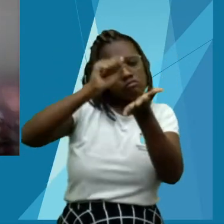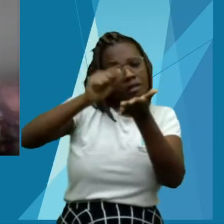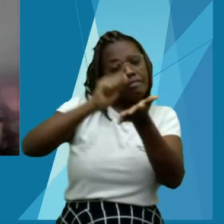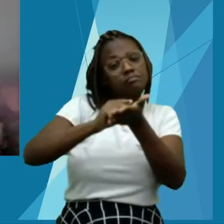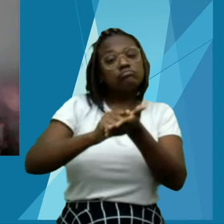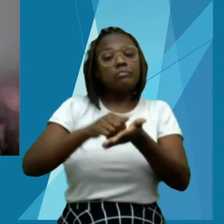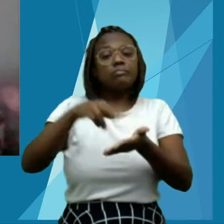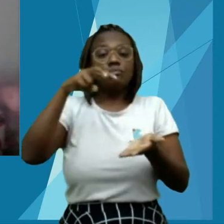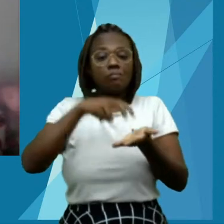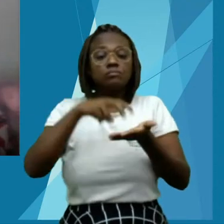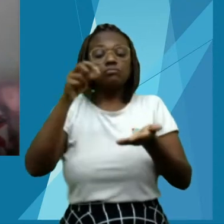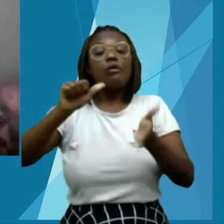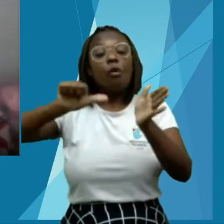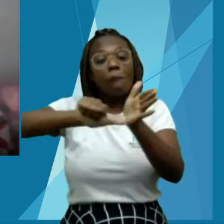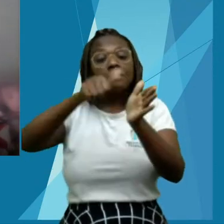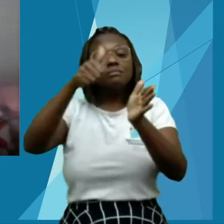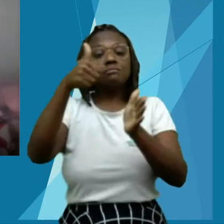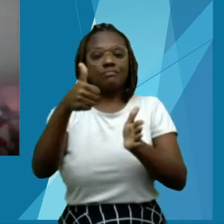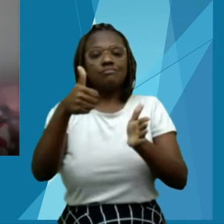o primeiro livro...